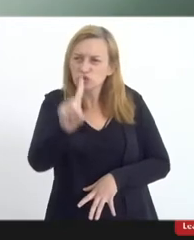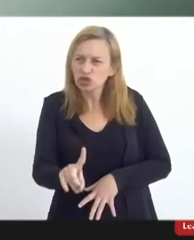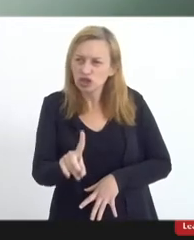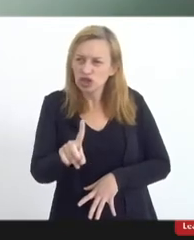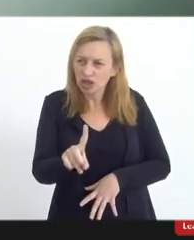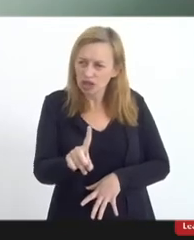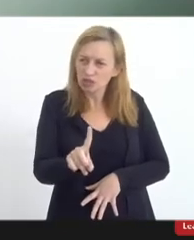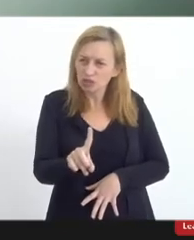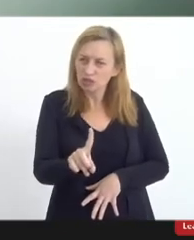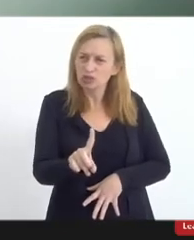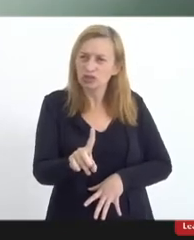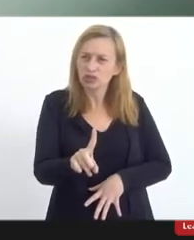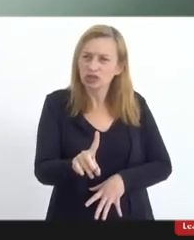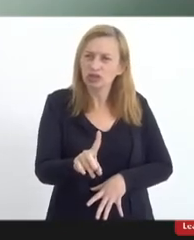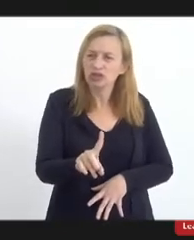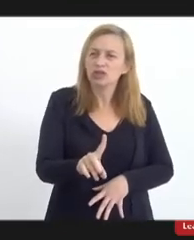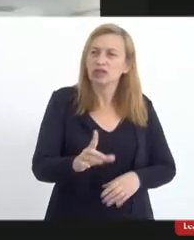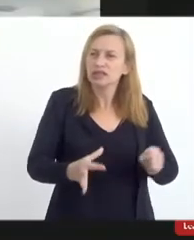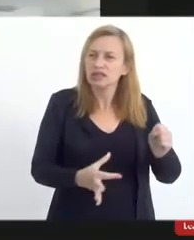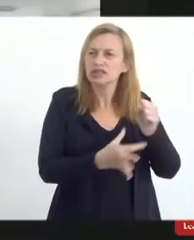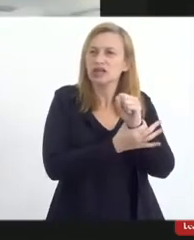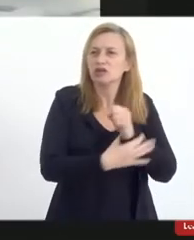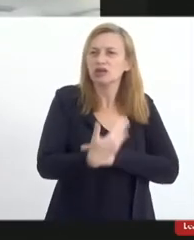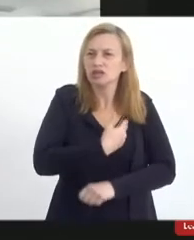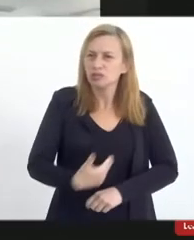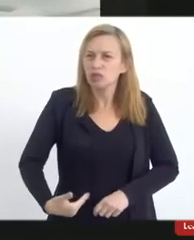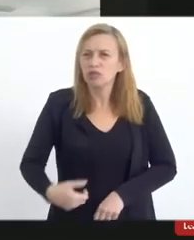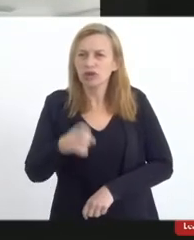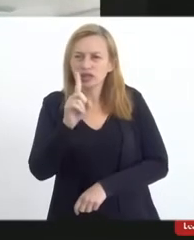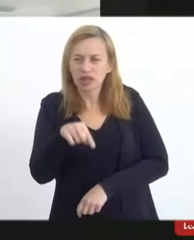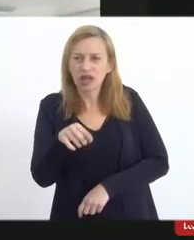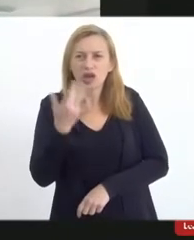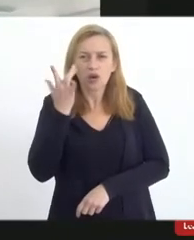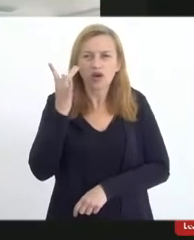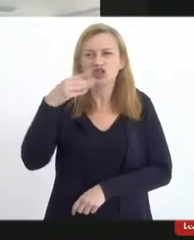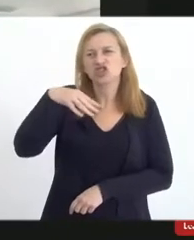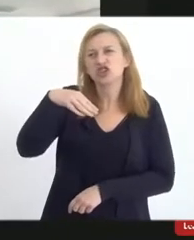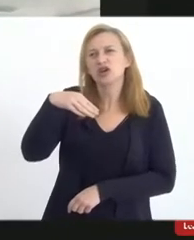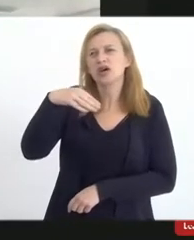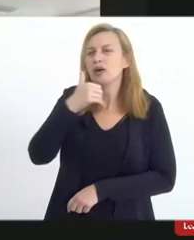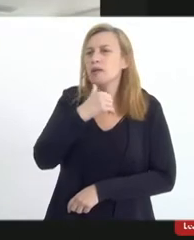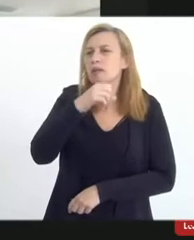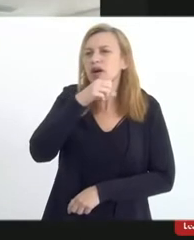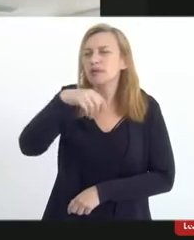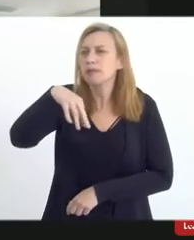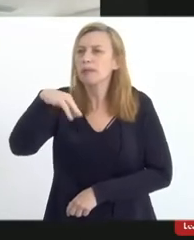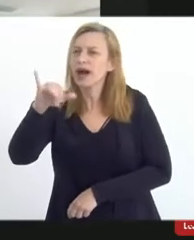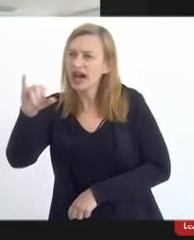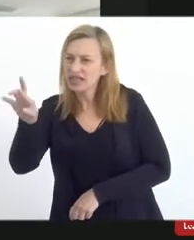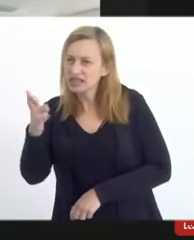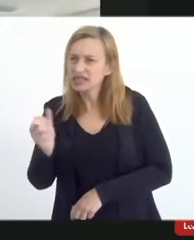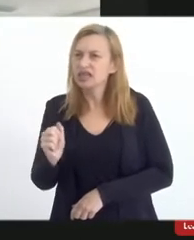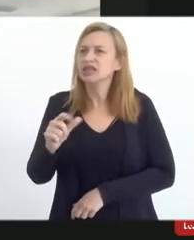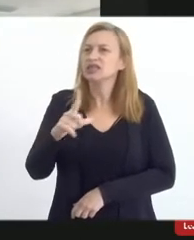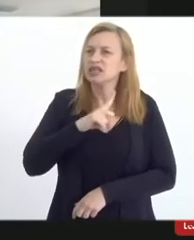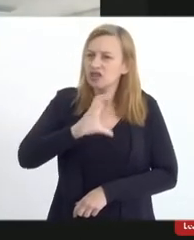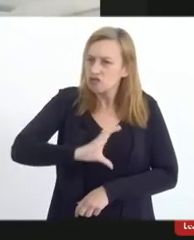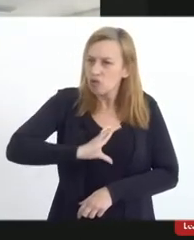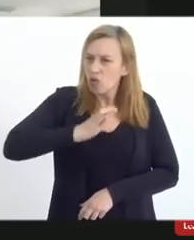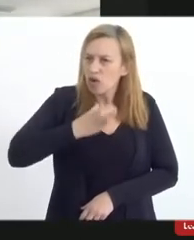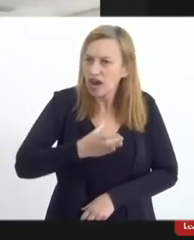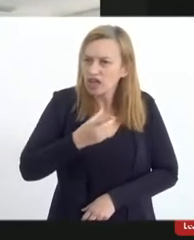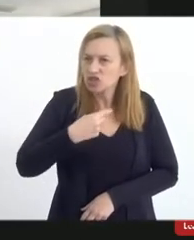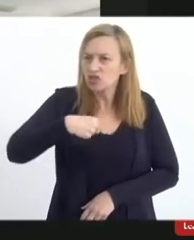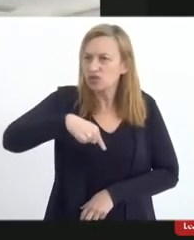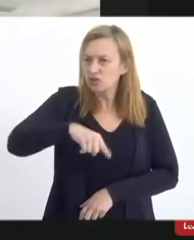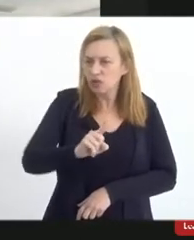operador do direito, da segurança pública. Acho que a Mãe Márcia teve, foi vítima, criou coragem, foi